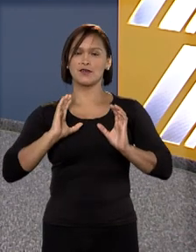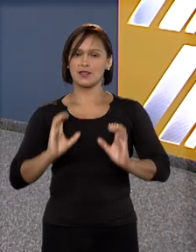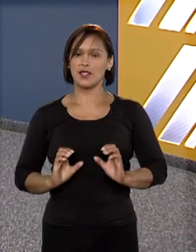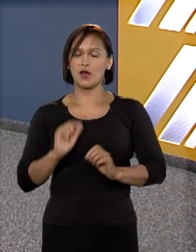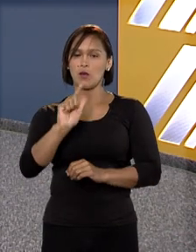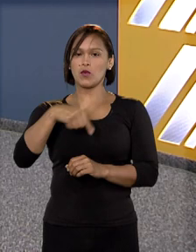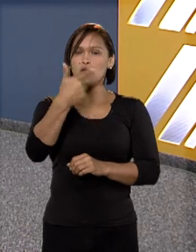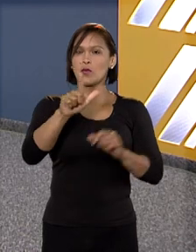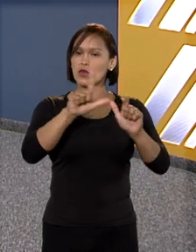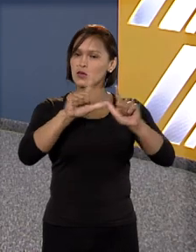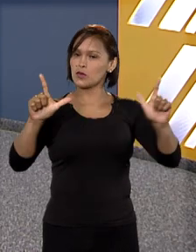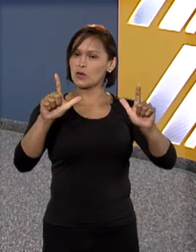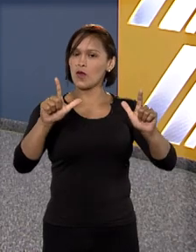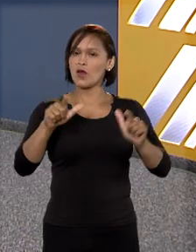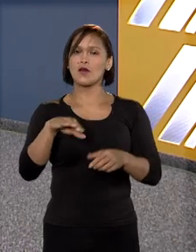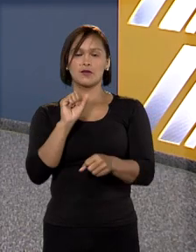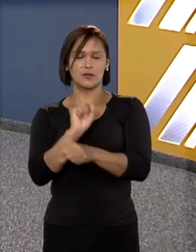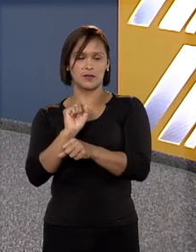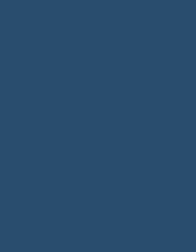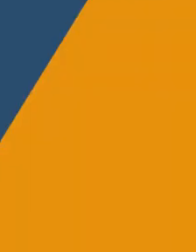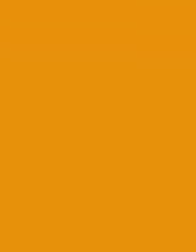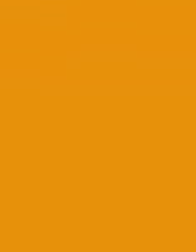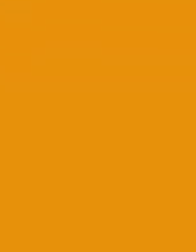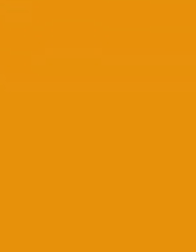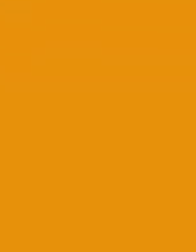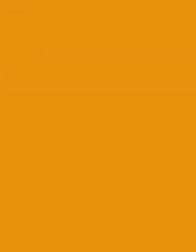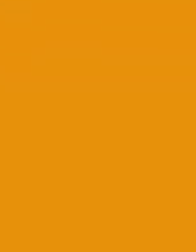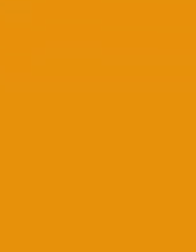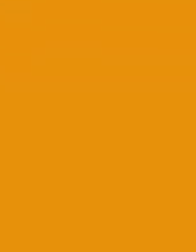cidadão. É no próximo bloco. Não saia daí!